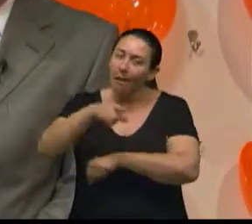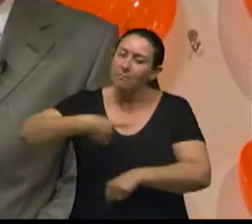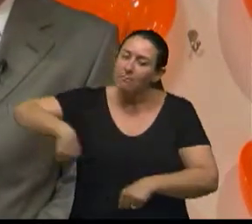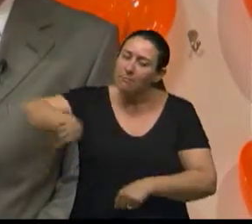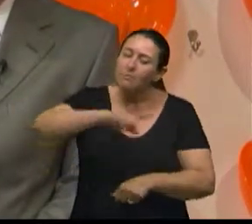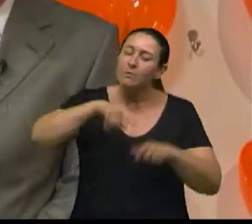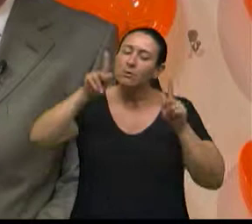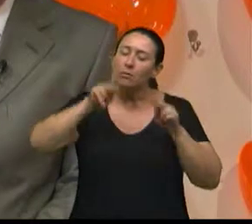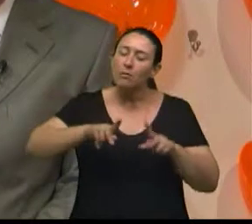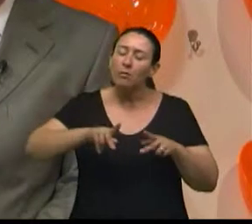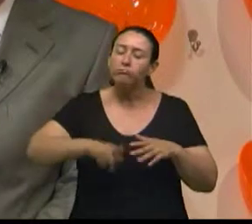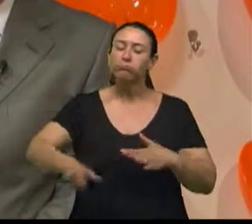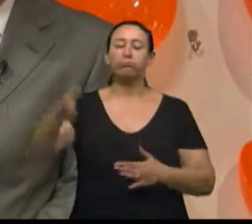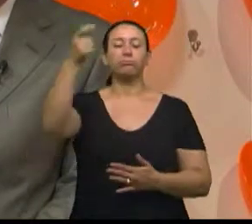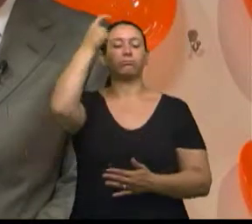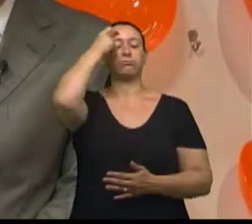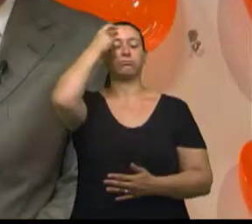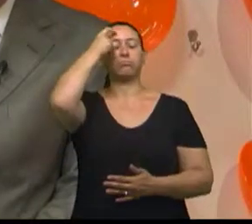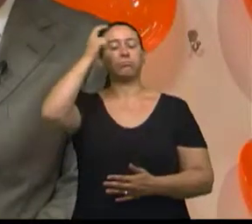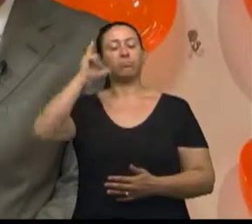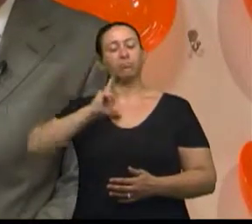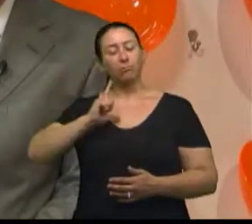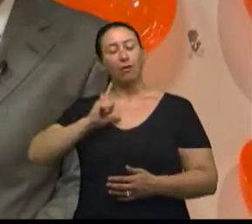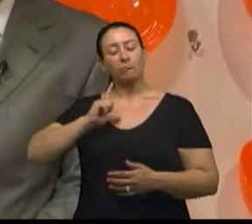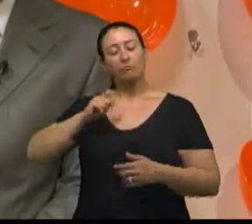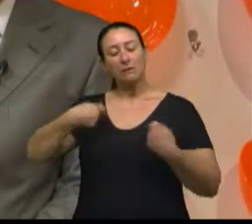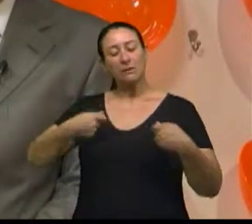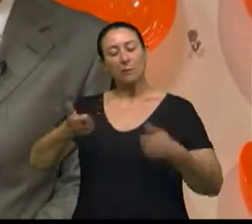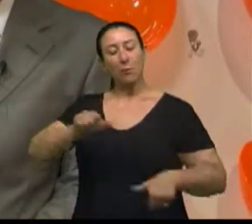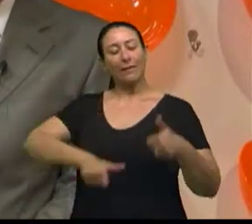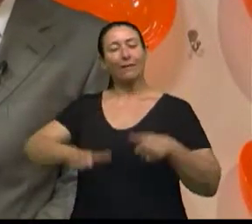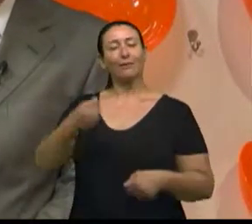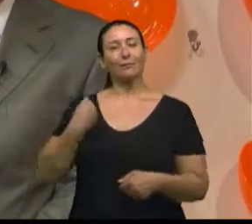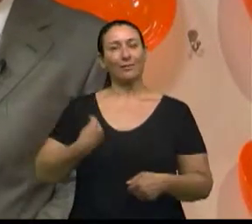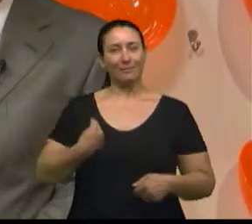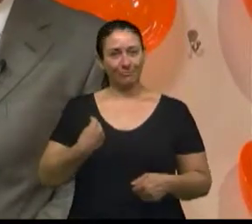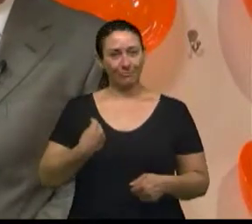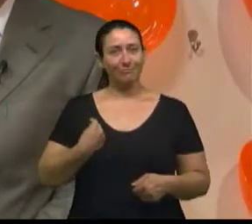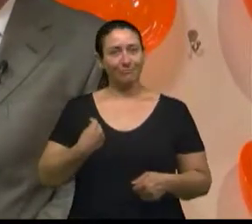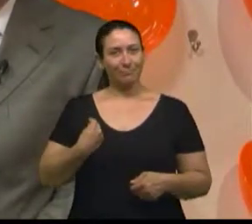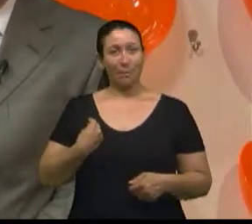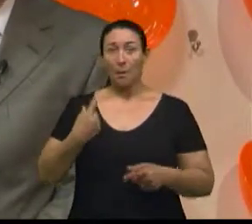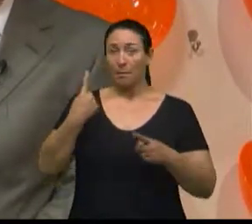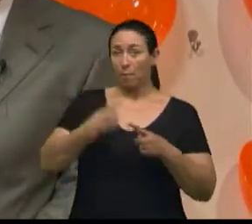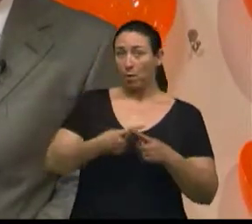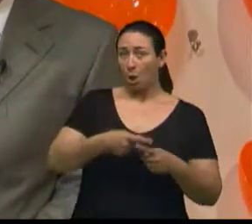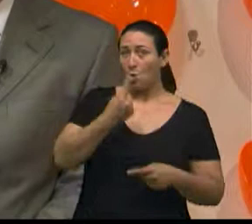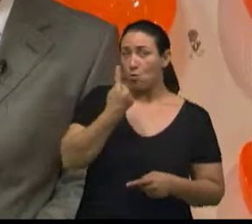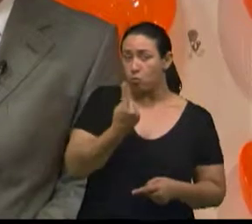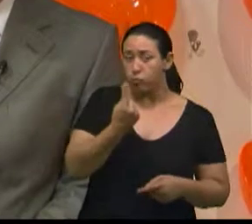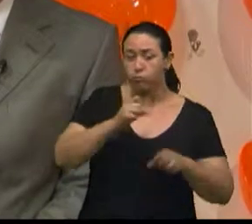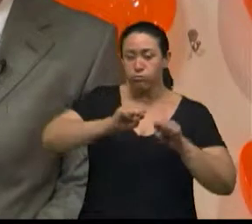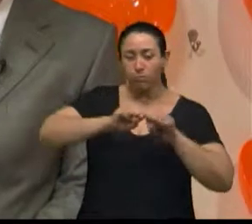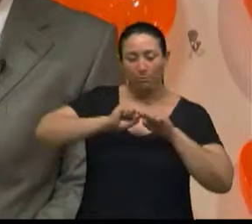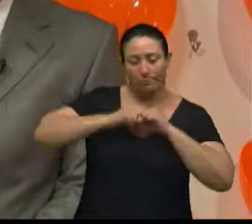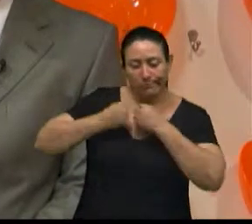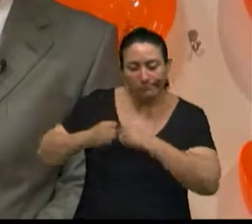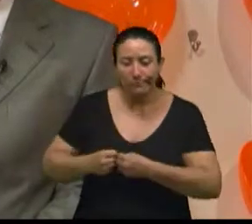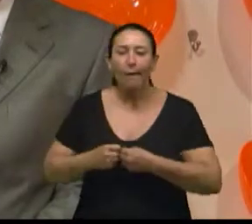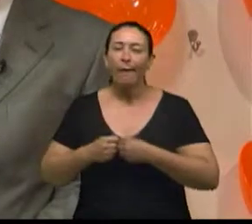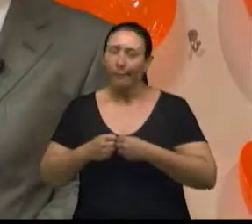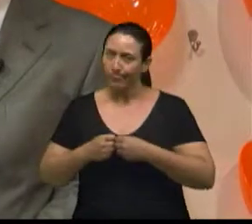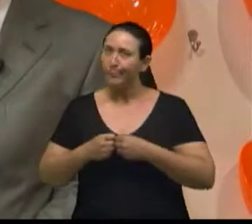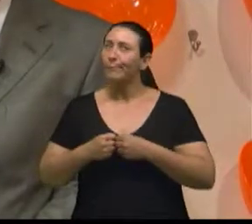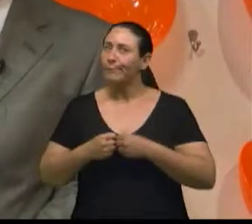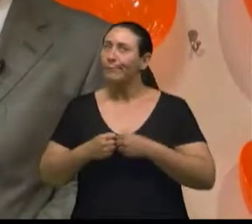voltem a ter uma qualidade de vida melhor, no sentido de que um trauma, um acidente, muitas